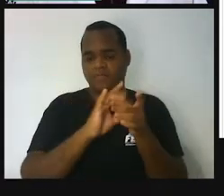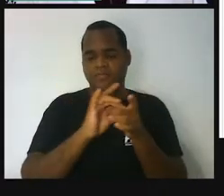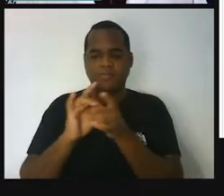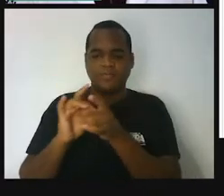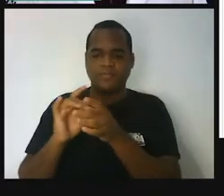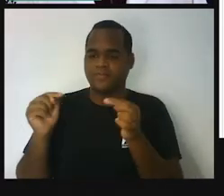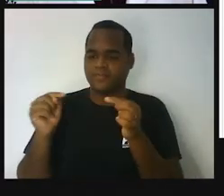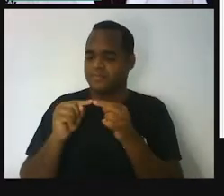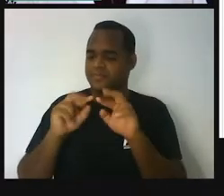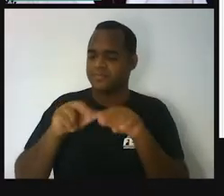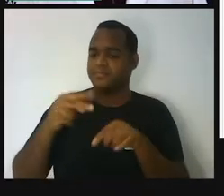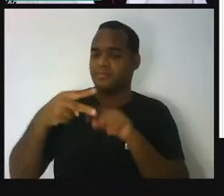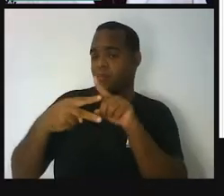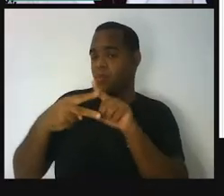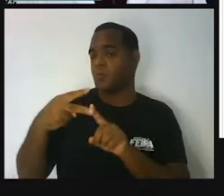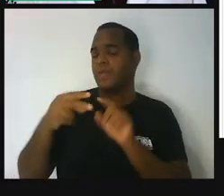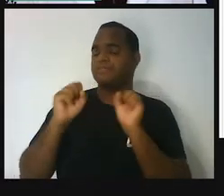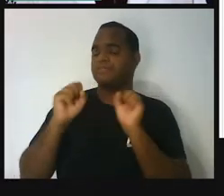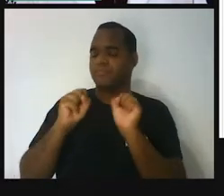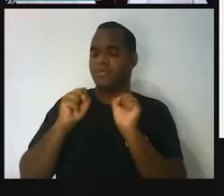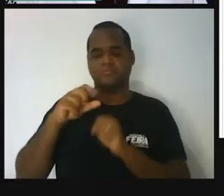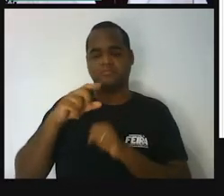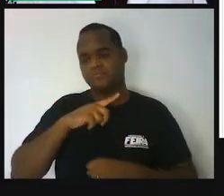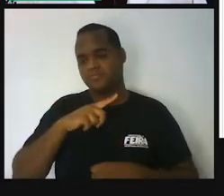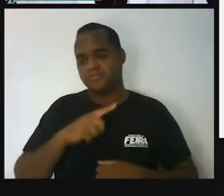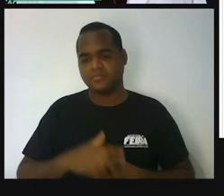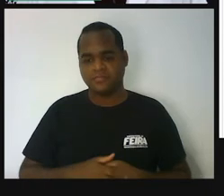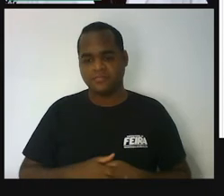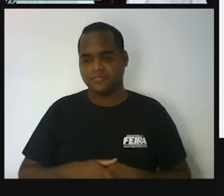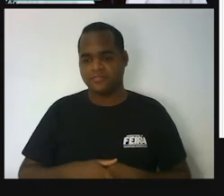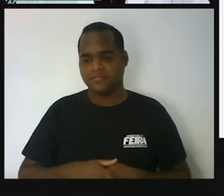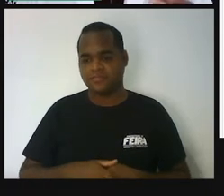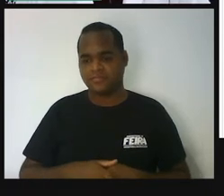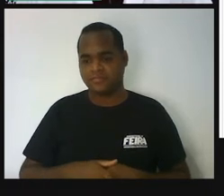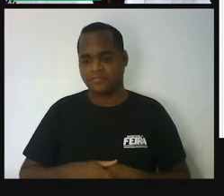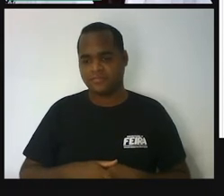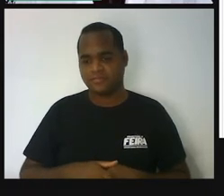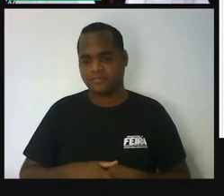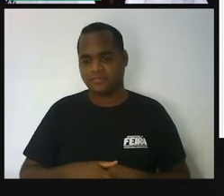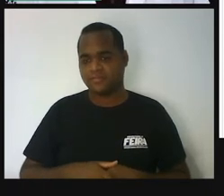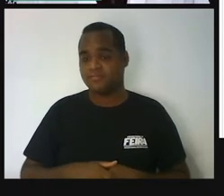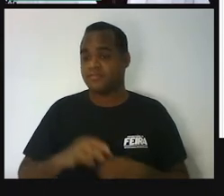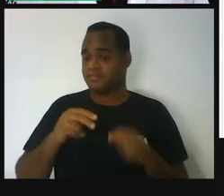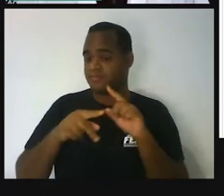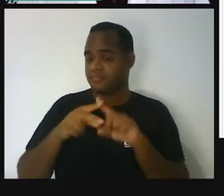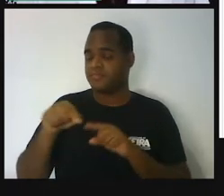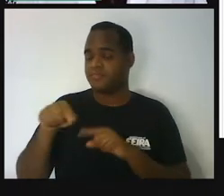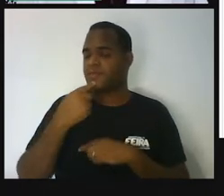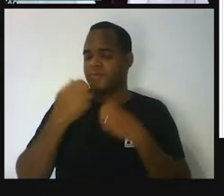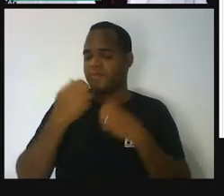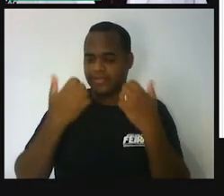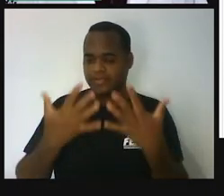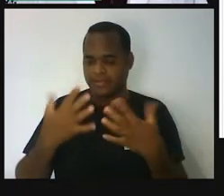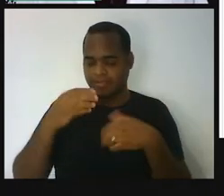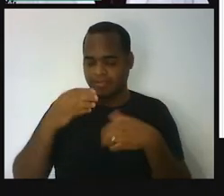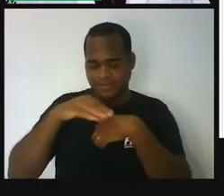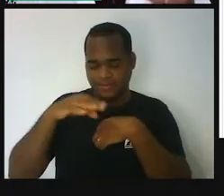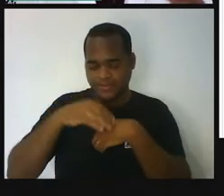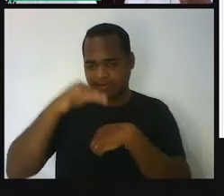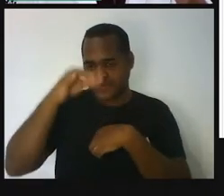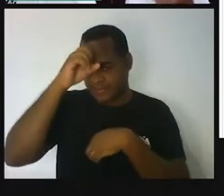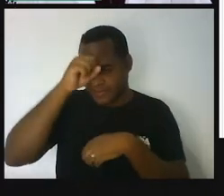duas dimensões. Duas dimensões. Então, vamos lá. O que é que eu falei que a gente ia aprender na aula?